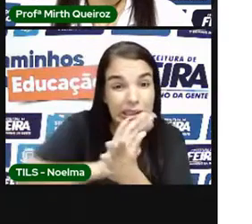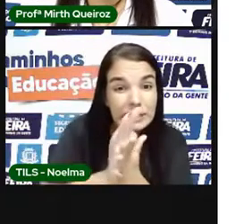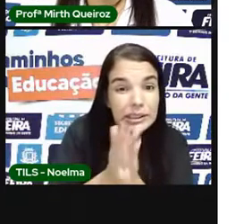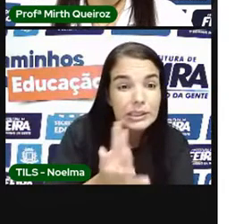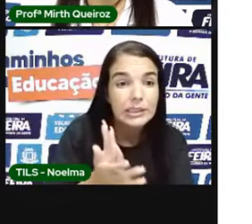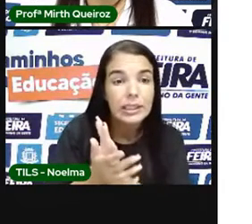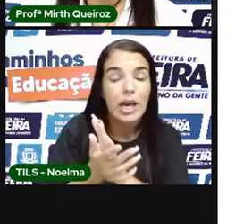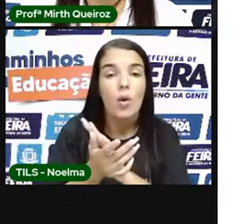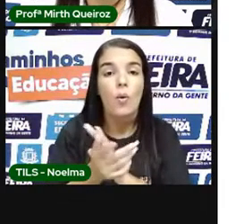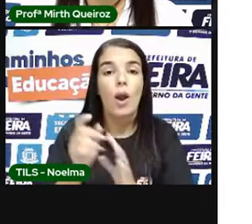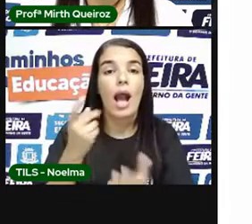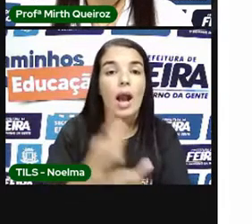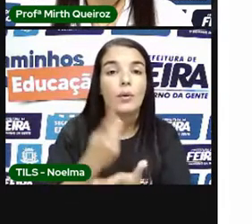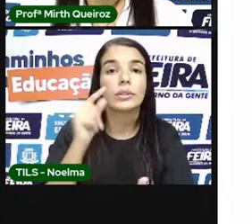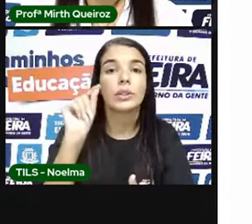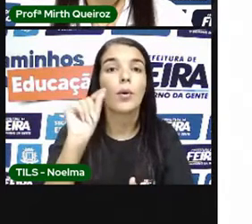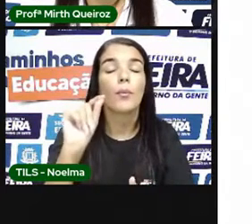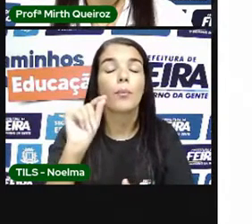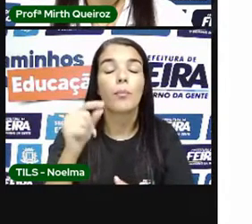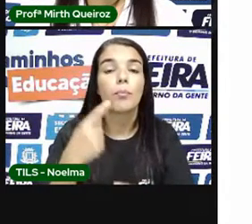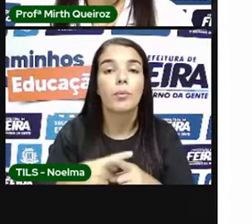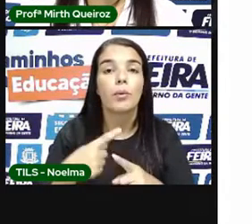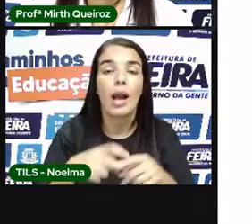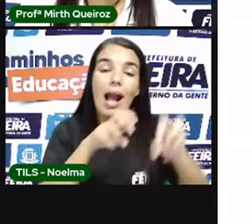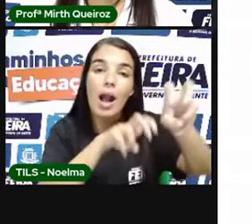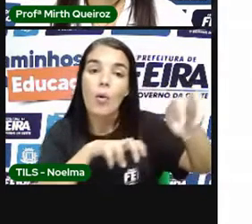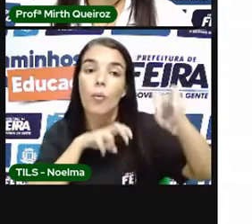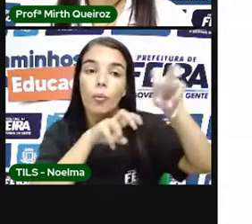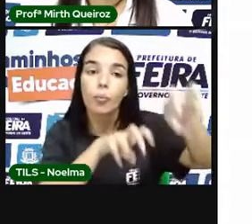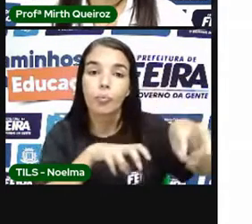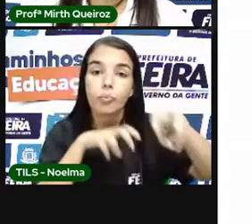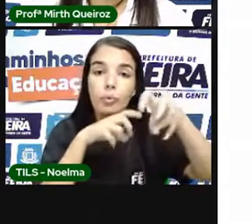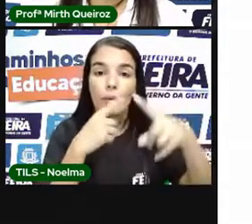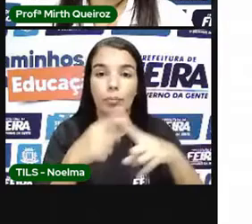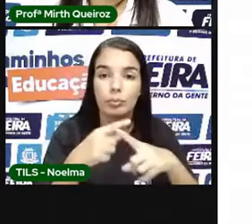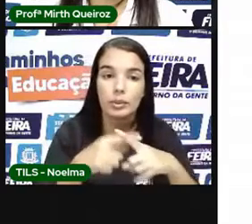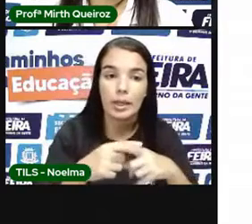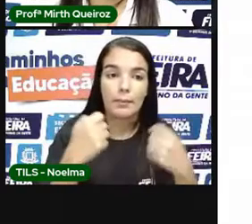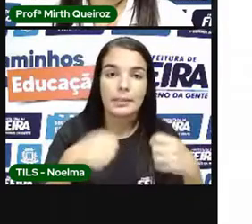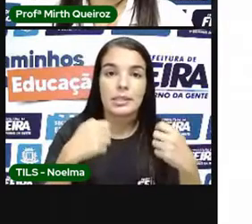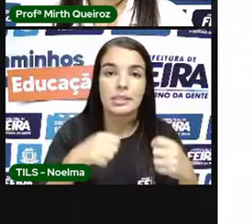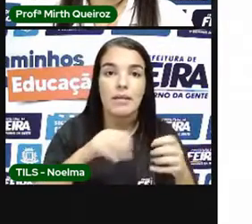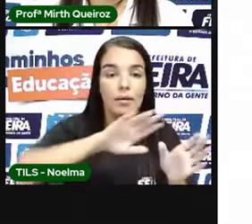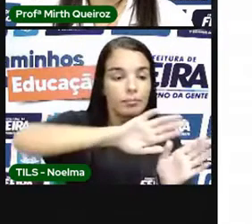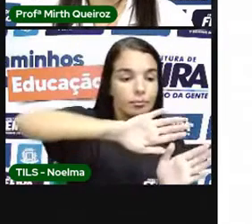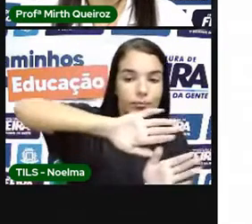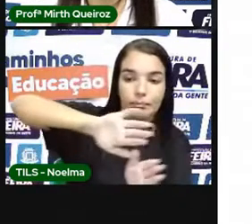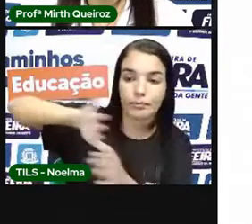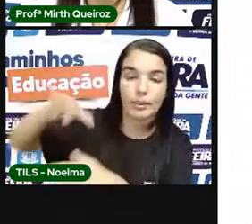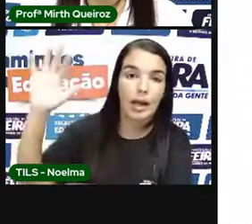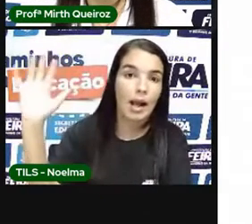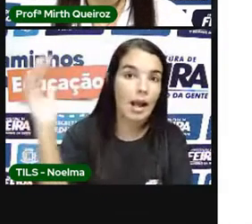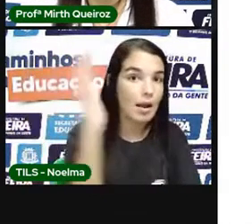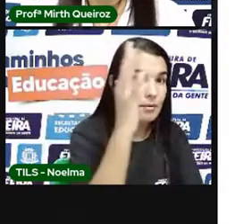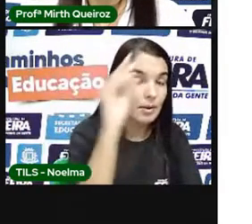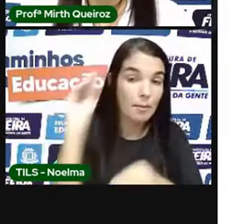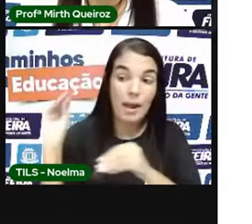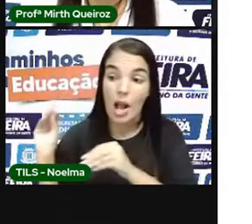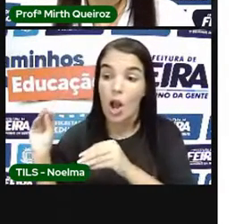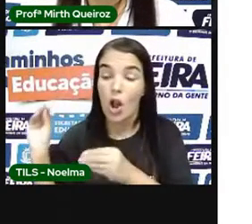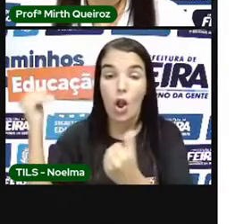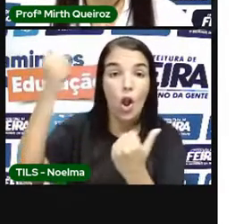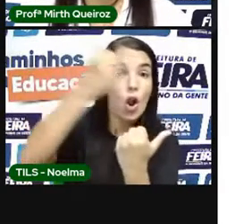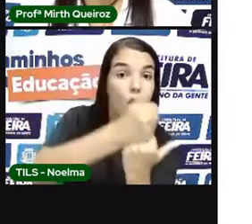Principalmente À agricultura Por quê? Porque eles retiravam Aquela vegetação Ali Para poder plantar A